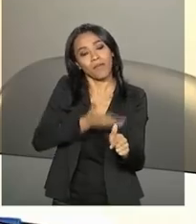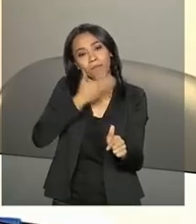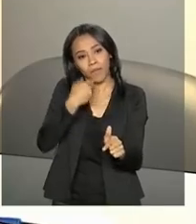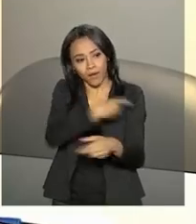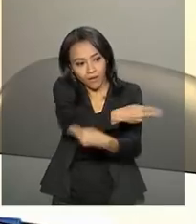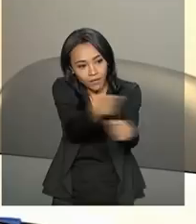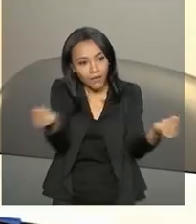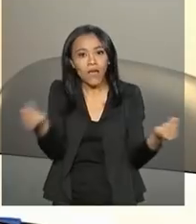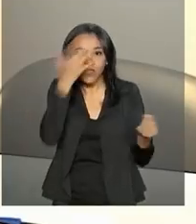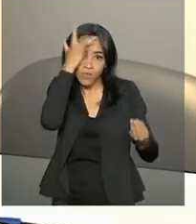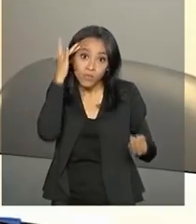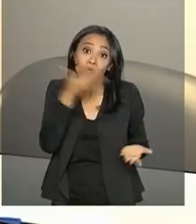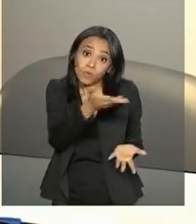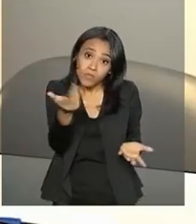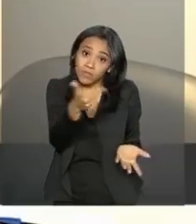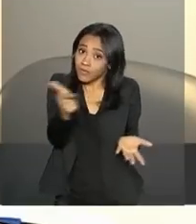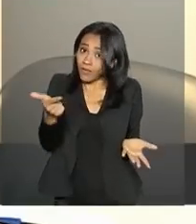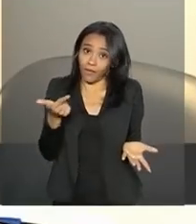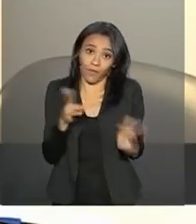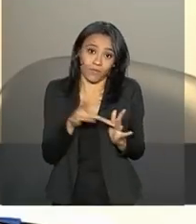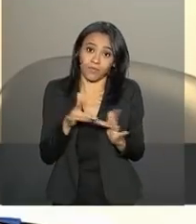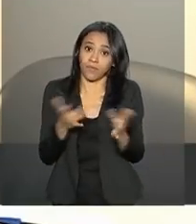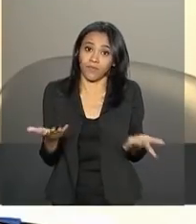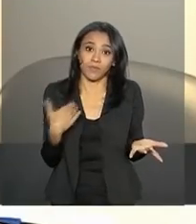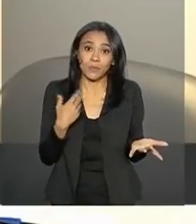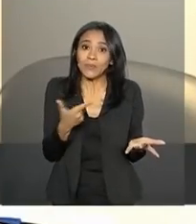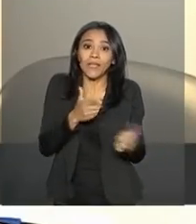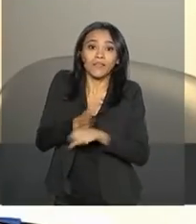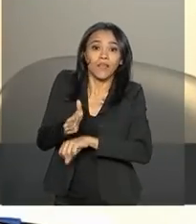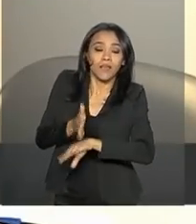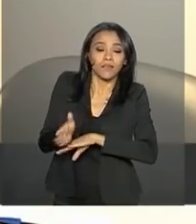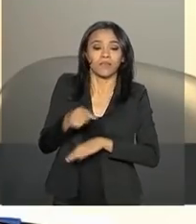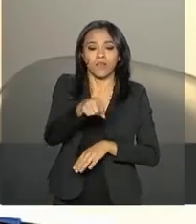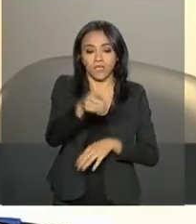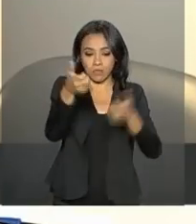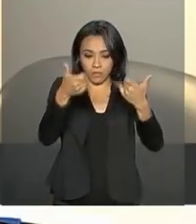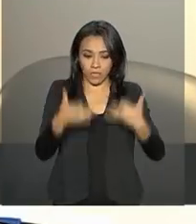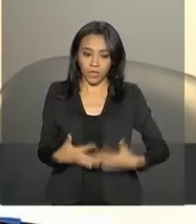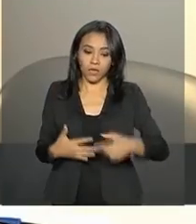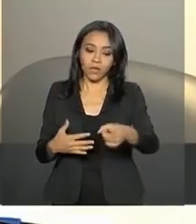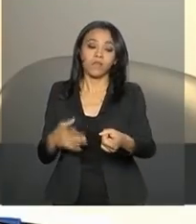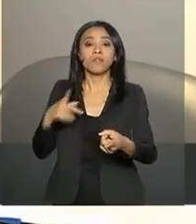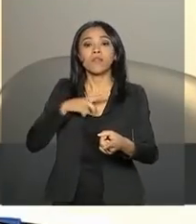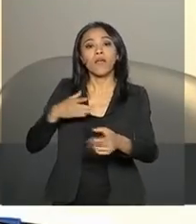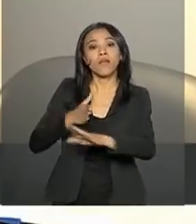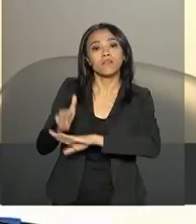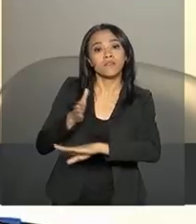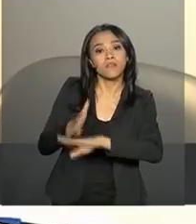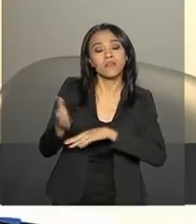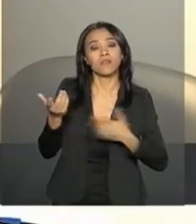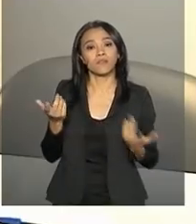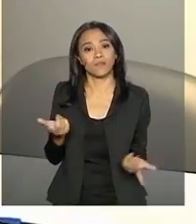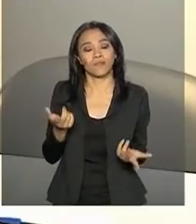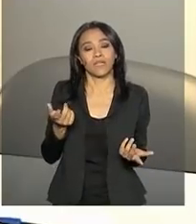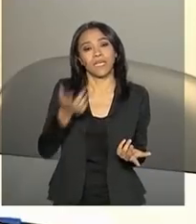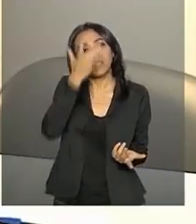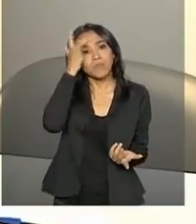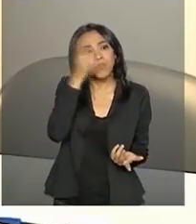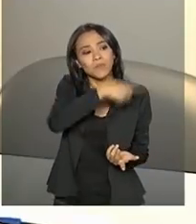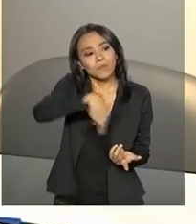Hoje se tem uma grande dificuldade em oferecer acesso presencial para que os cidadãos possam